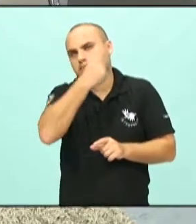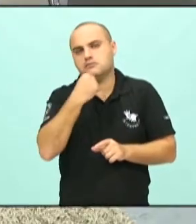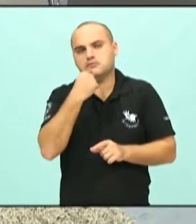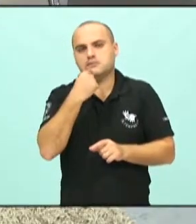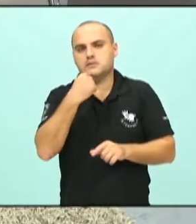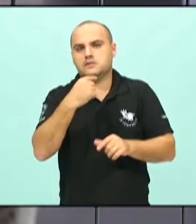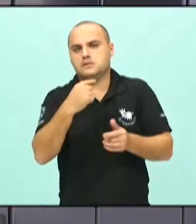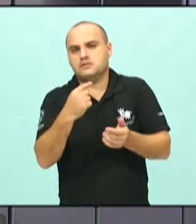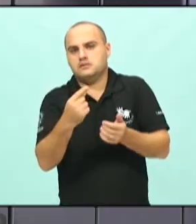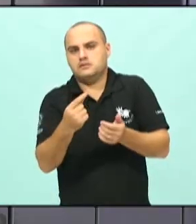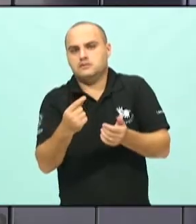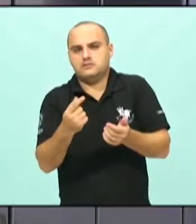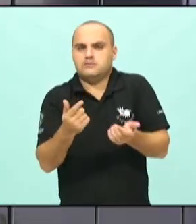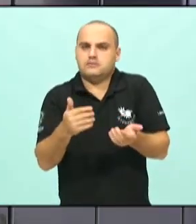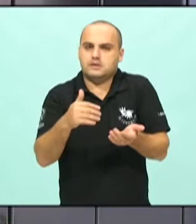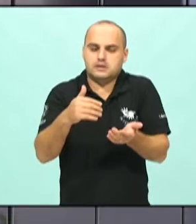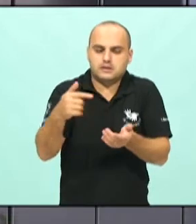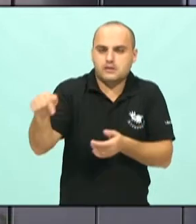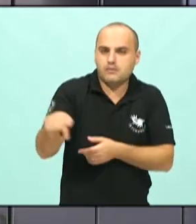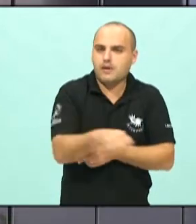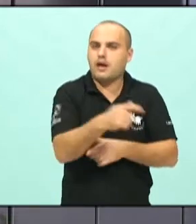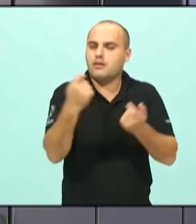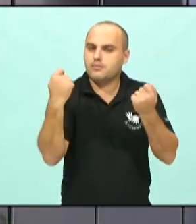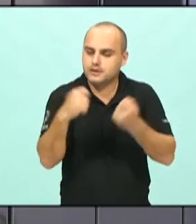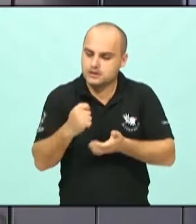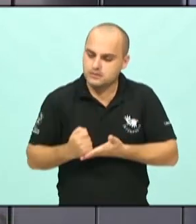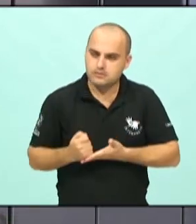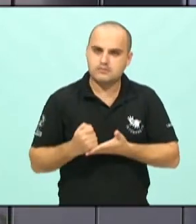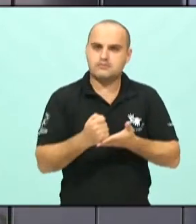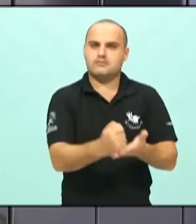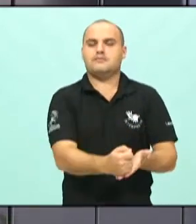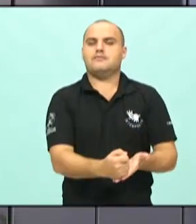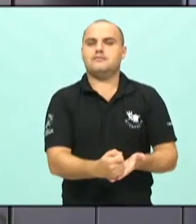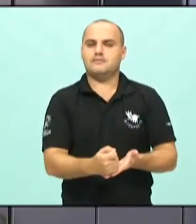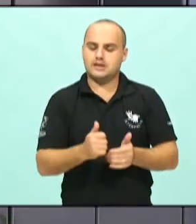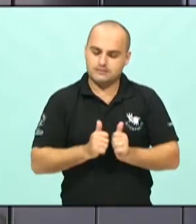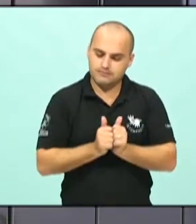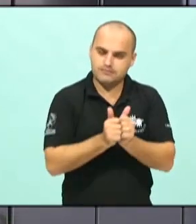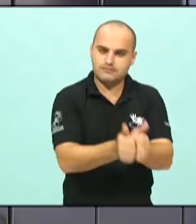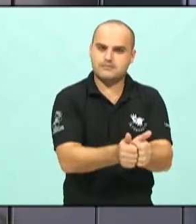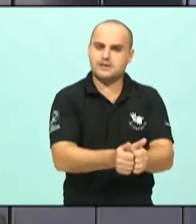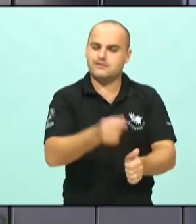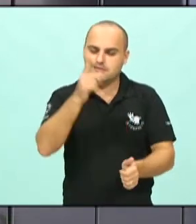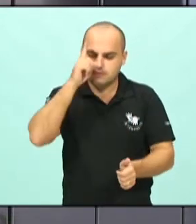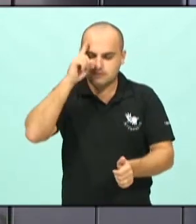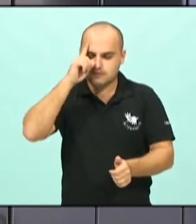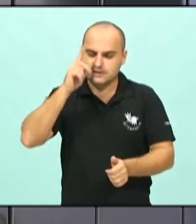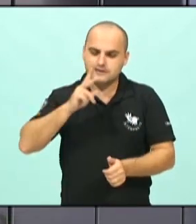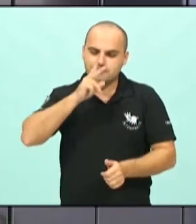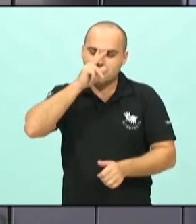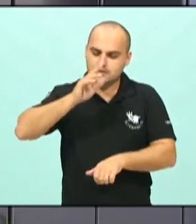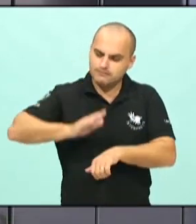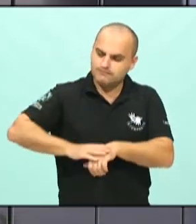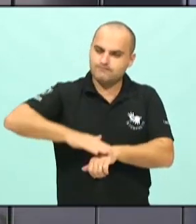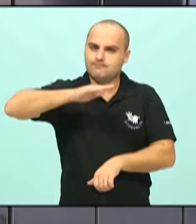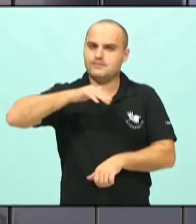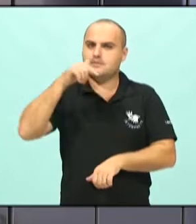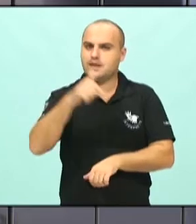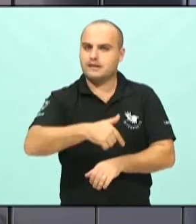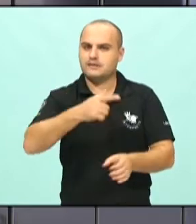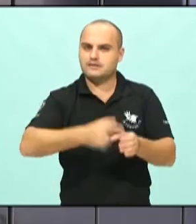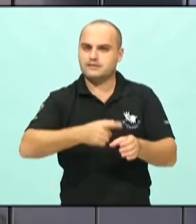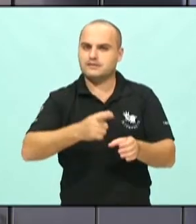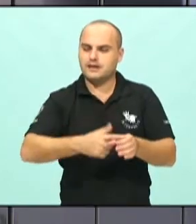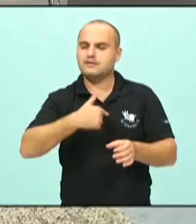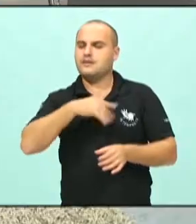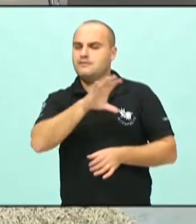coisa, a gente precisa estar junto, porque são eles que nos fortalecem para dia a dia a gente estar trabalhando em favor dessa cidade que a gente